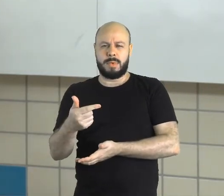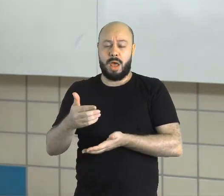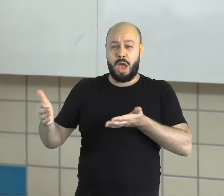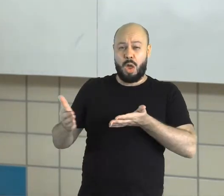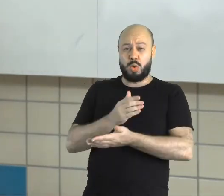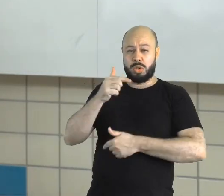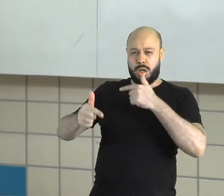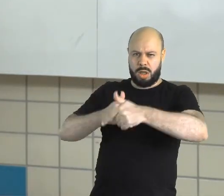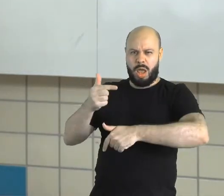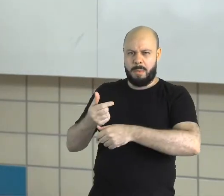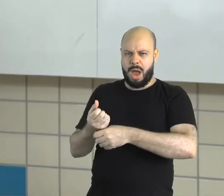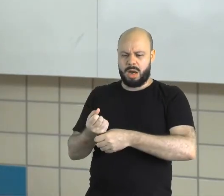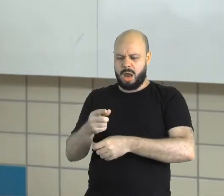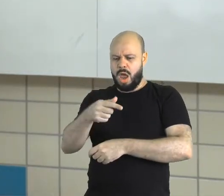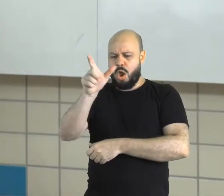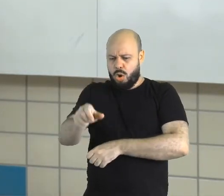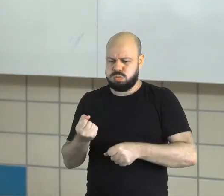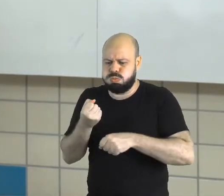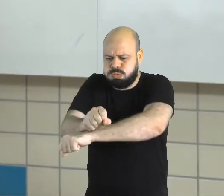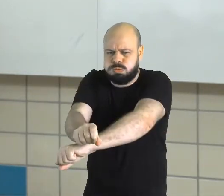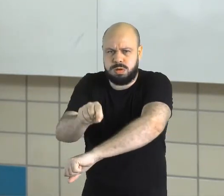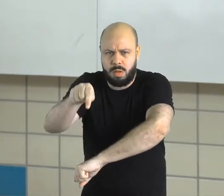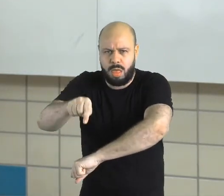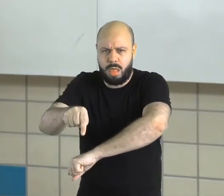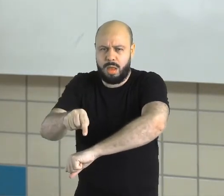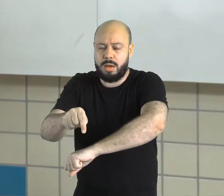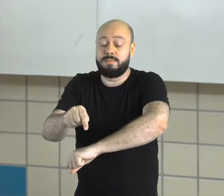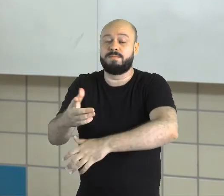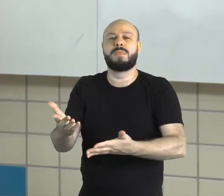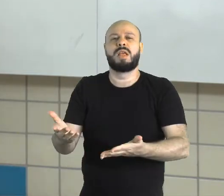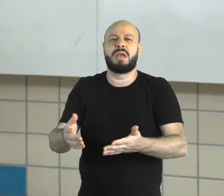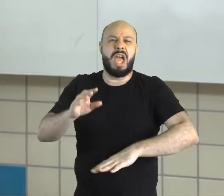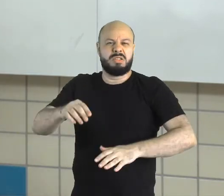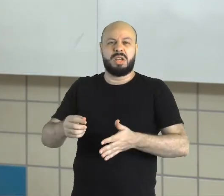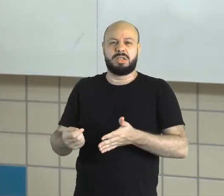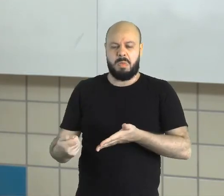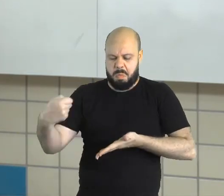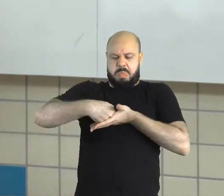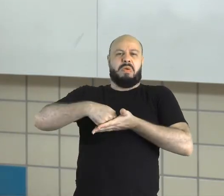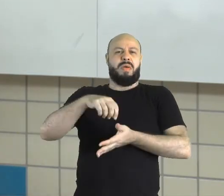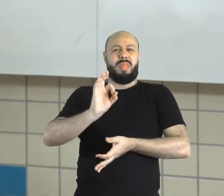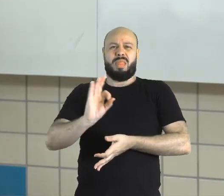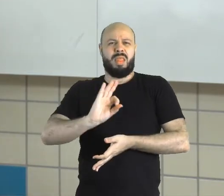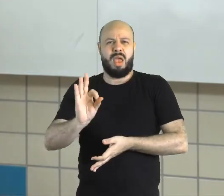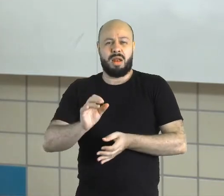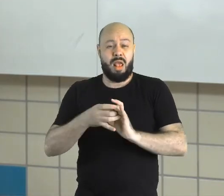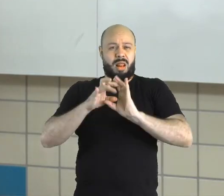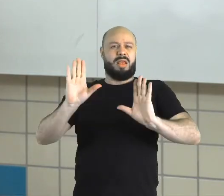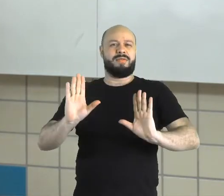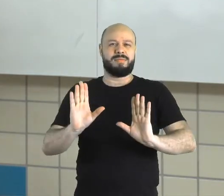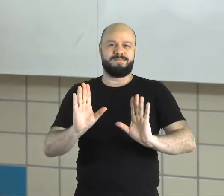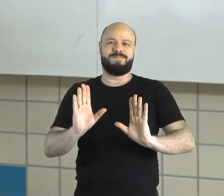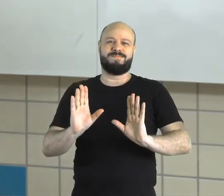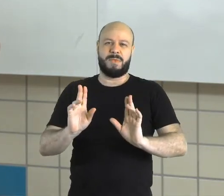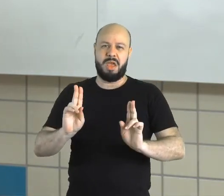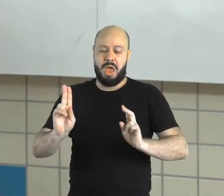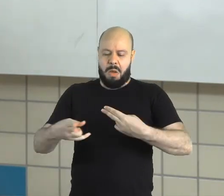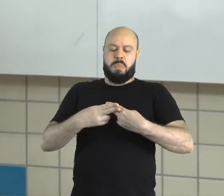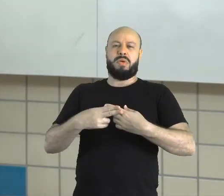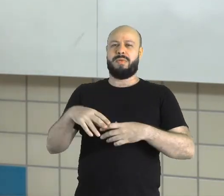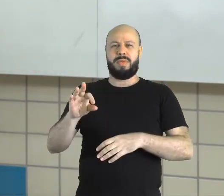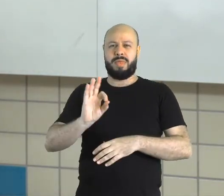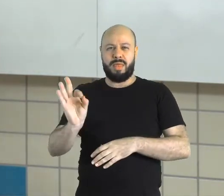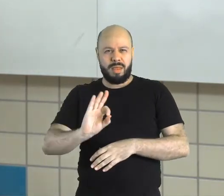As pessoas que praticam esse ato para com outro indivíduo, muitas das vezes ficam impunes. Entende? Então,